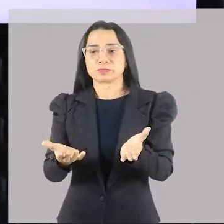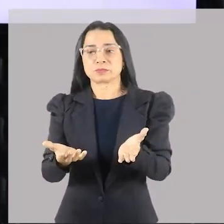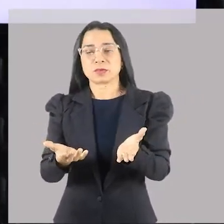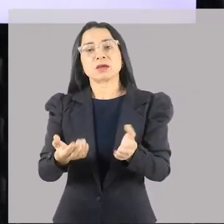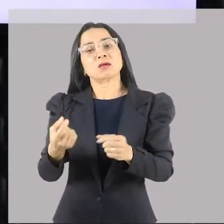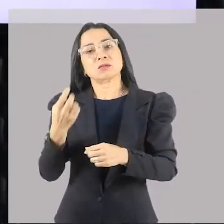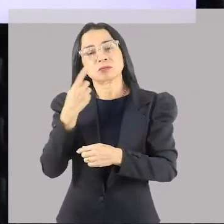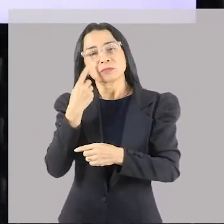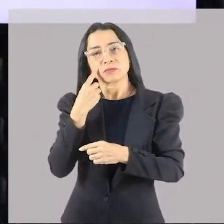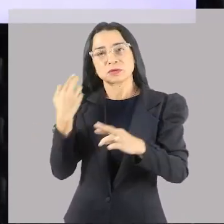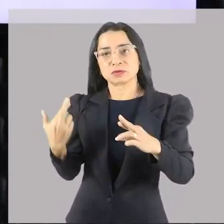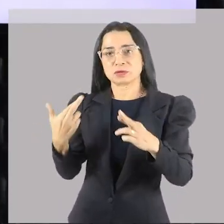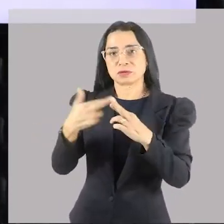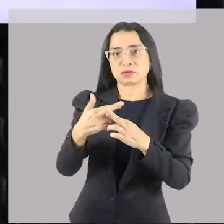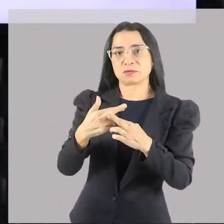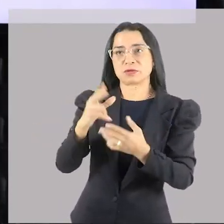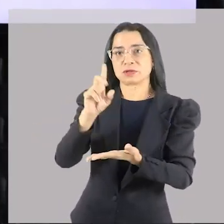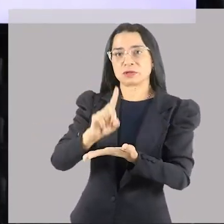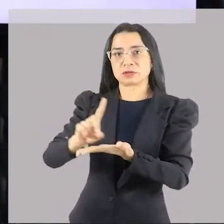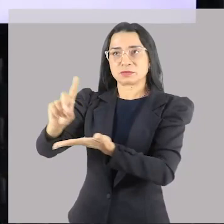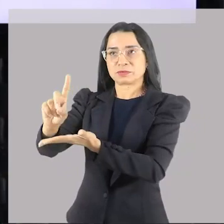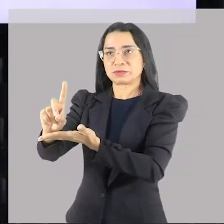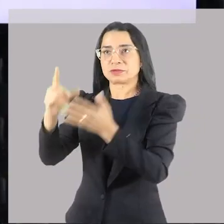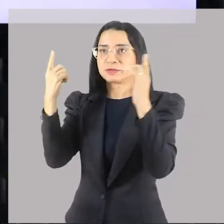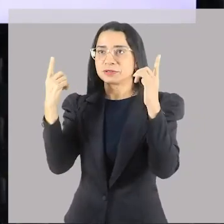deuses gregos, me ajuda,